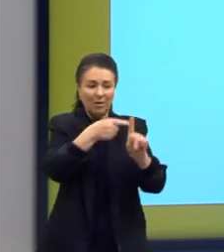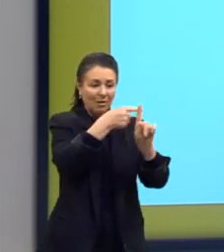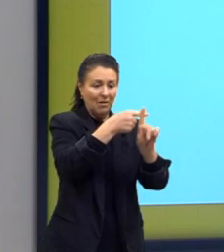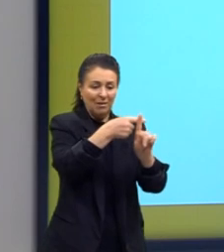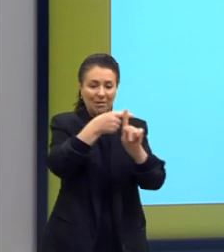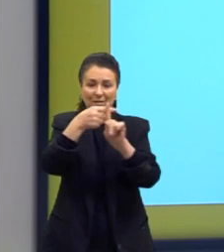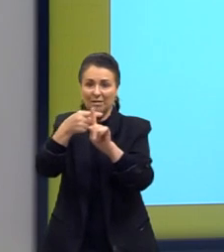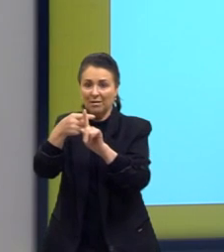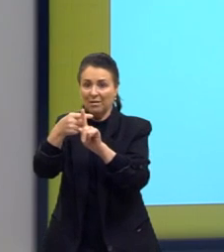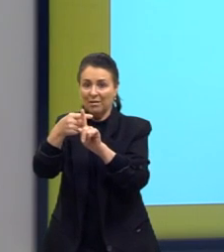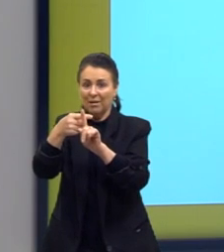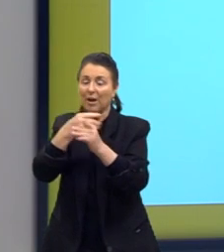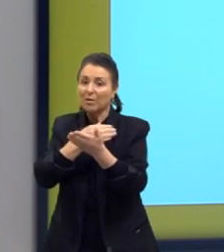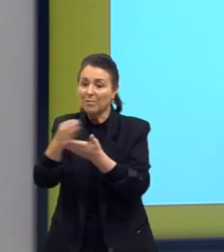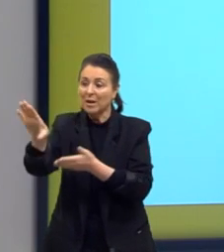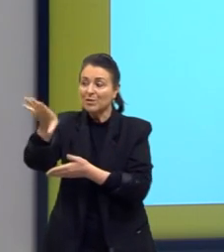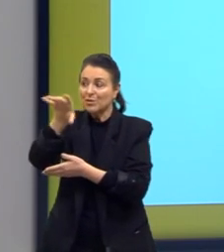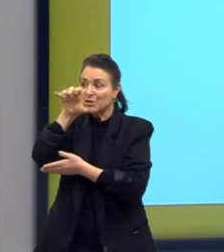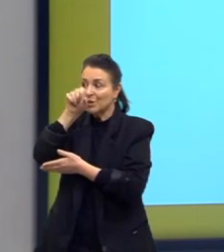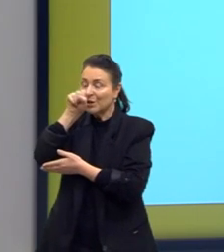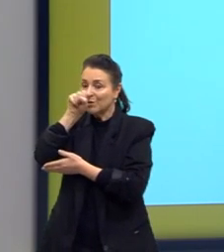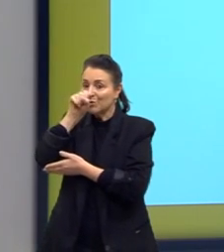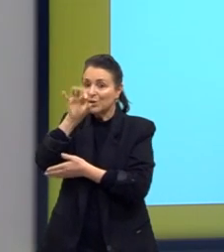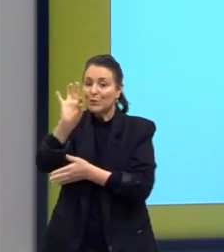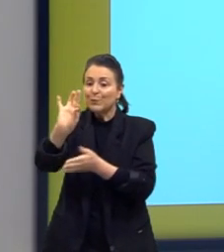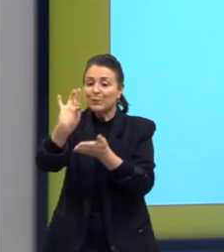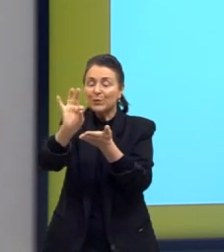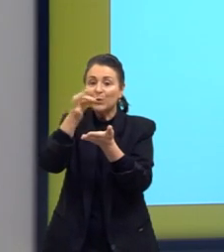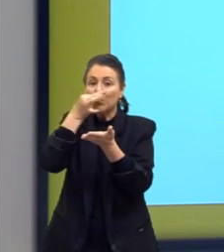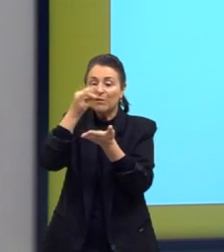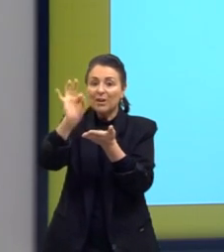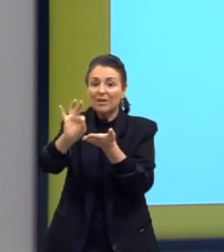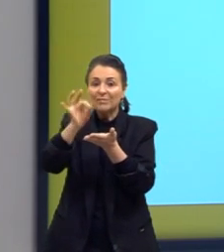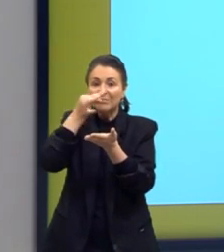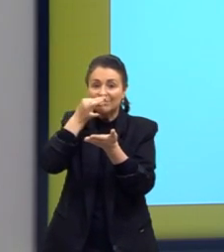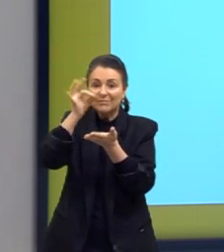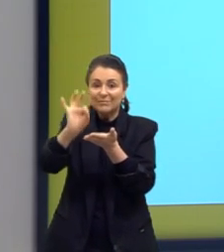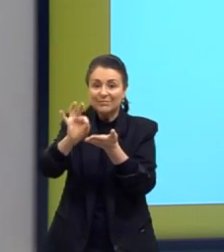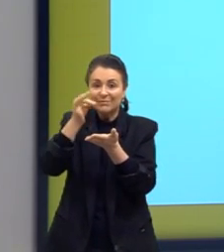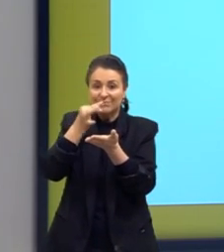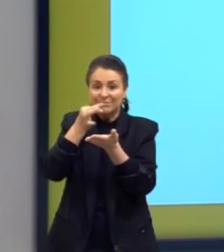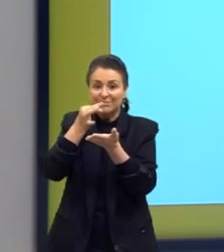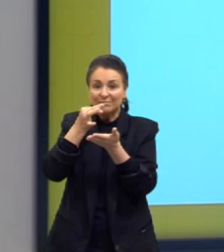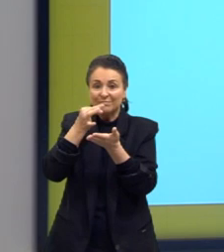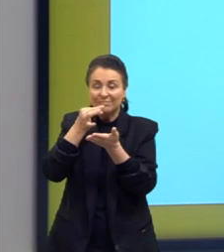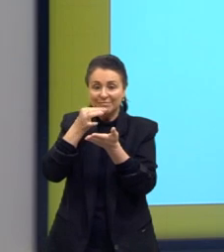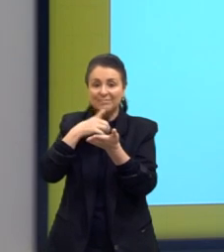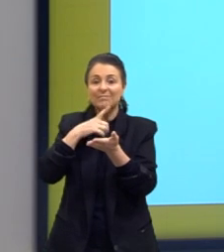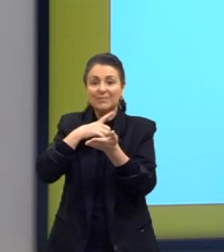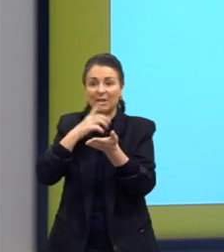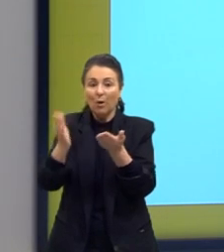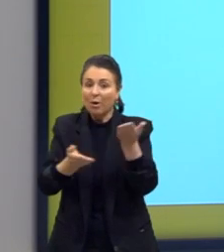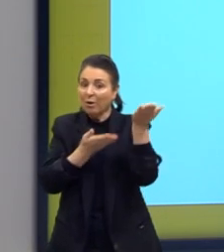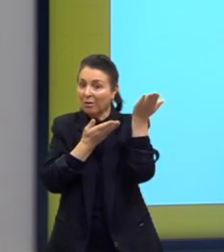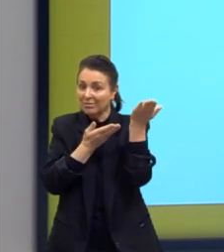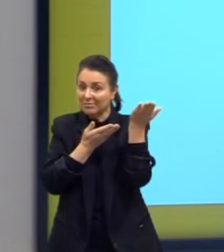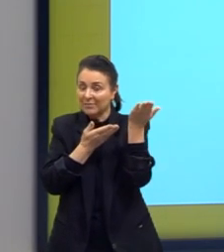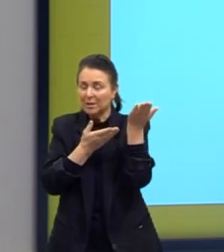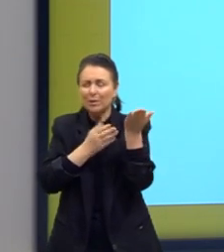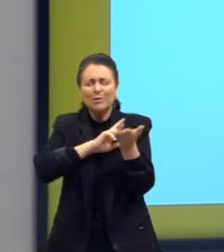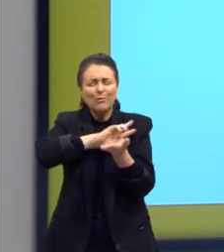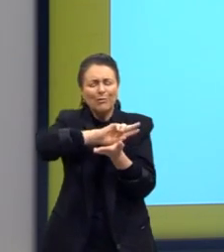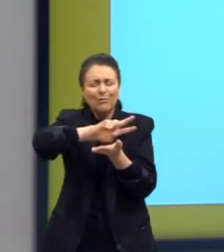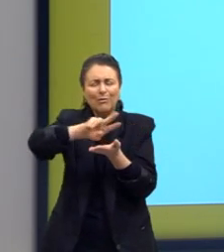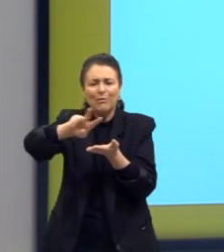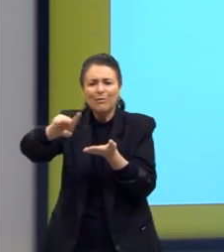o aroma de uva. Formando aí essas várias essências que